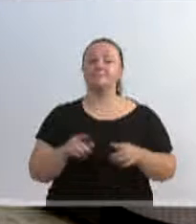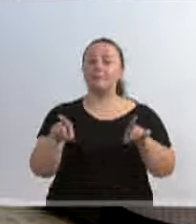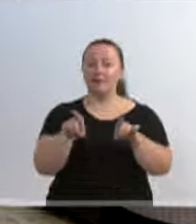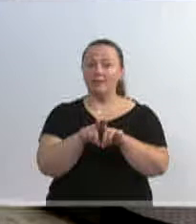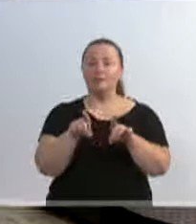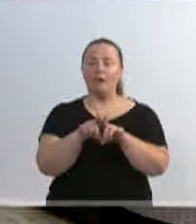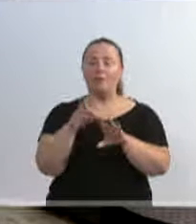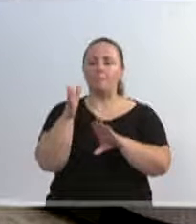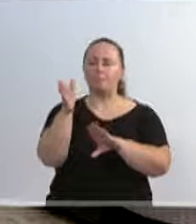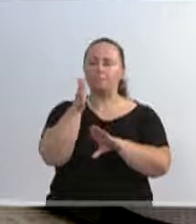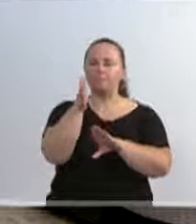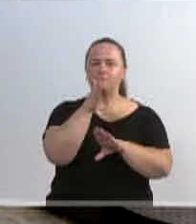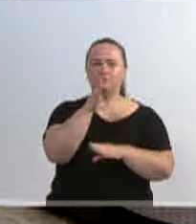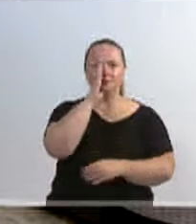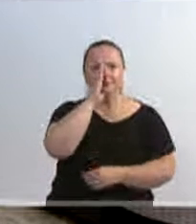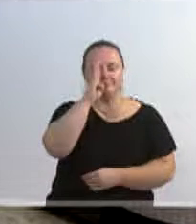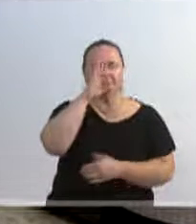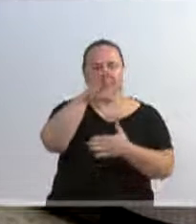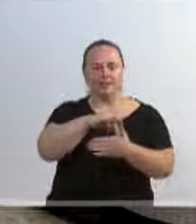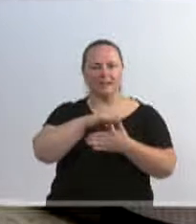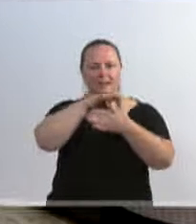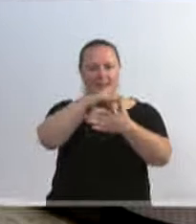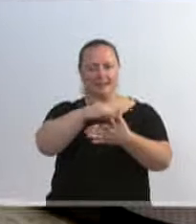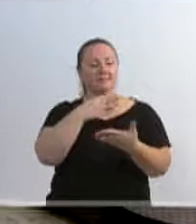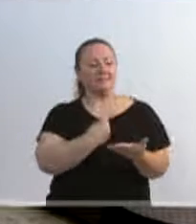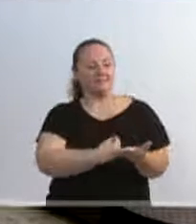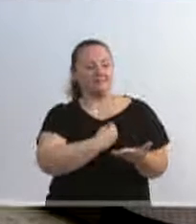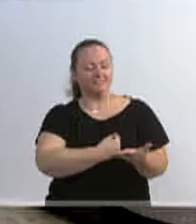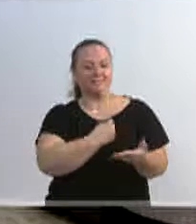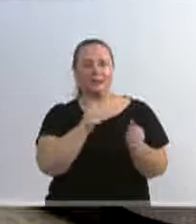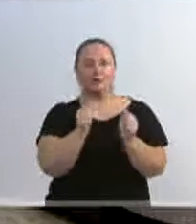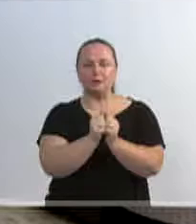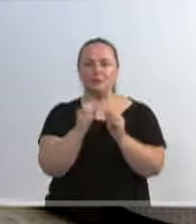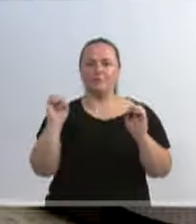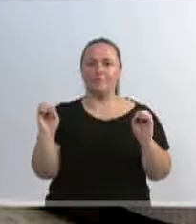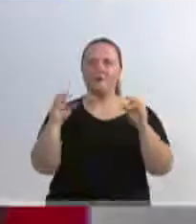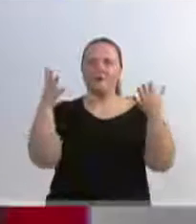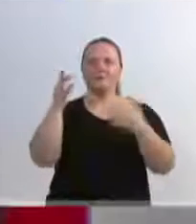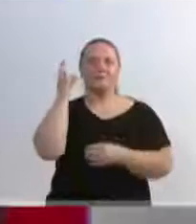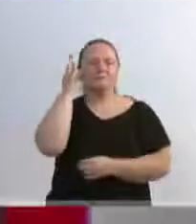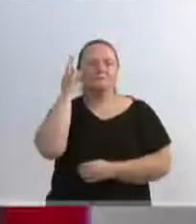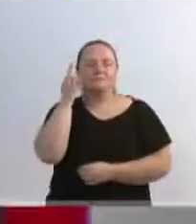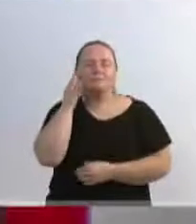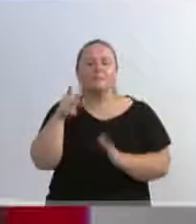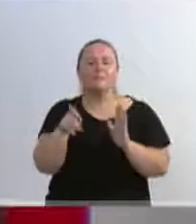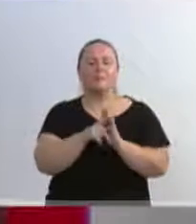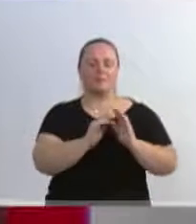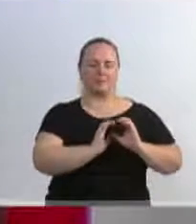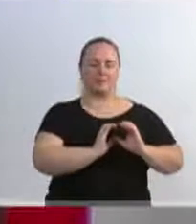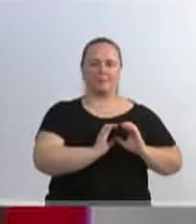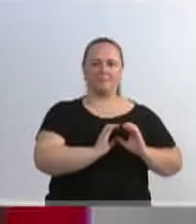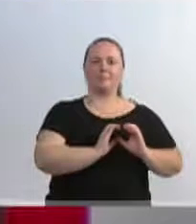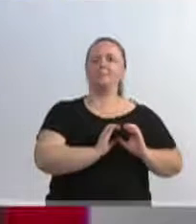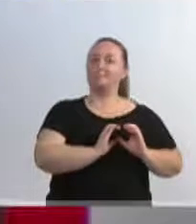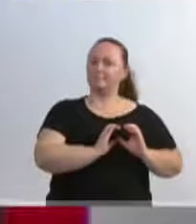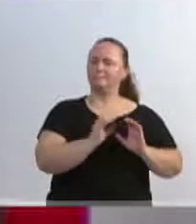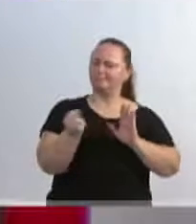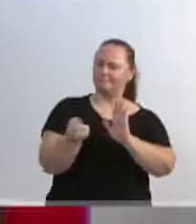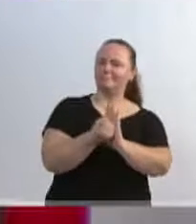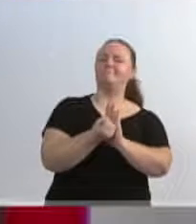e principalmente o nosso líder do governo também esteve, na festa junina da Escola do Barão. Com certeza uma marca